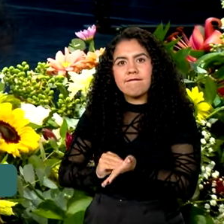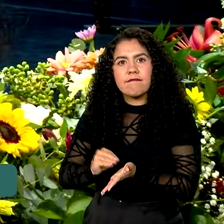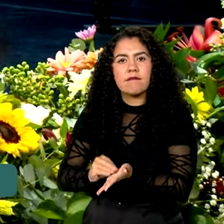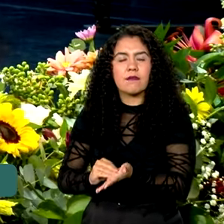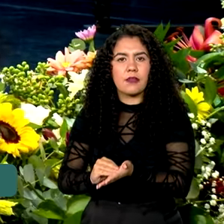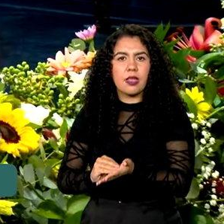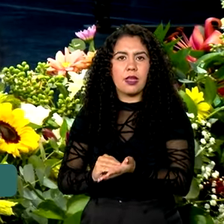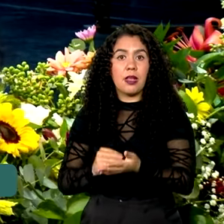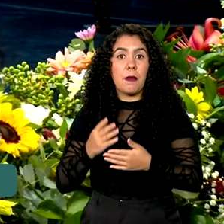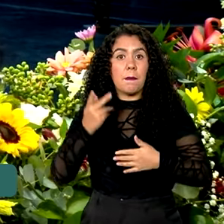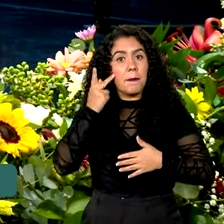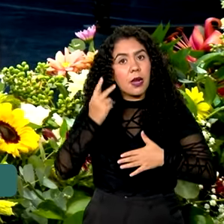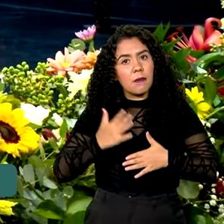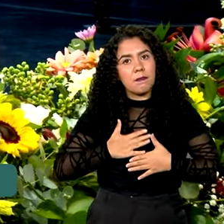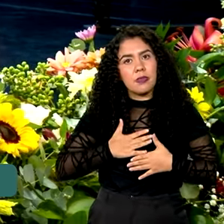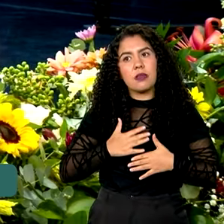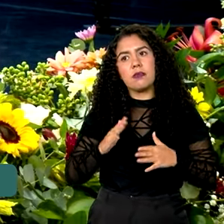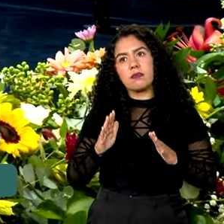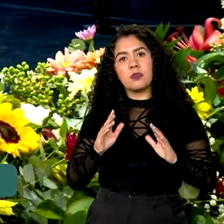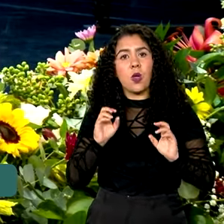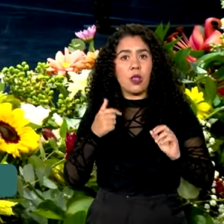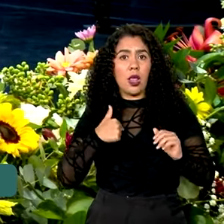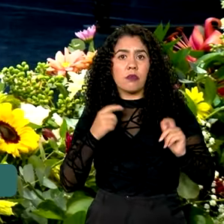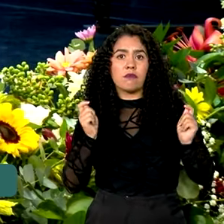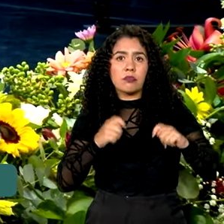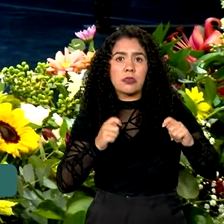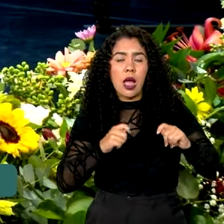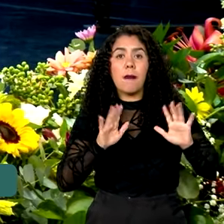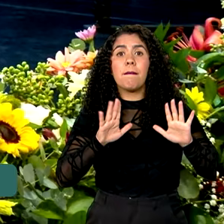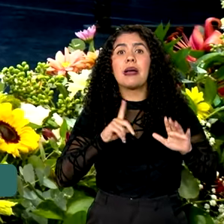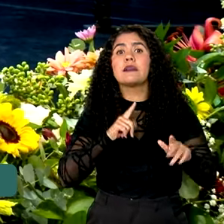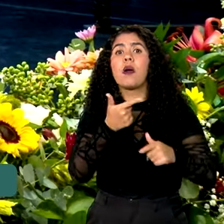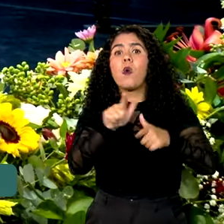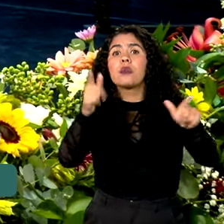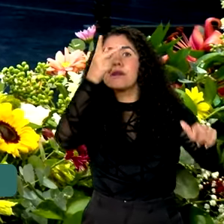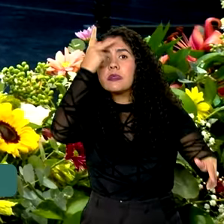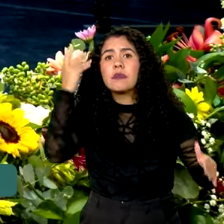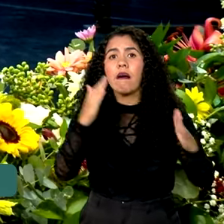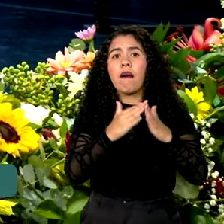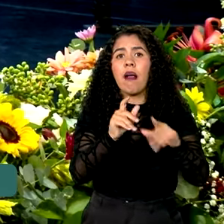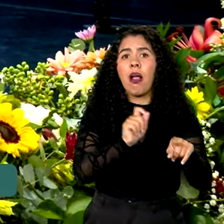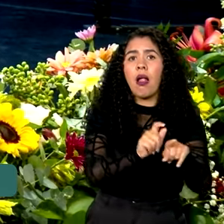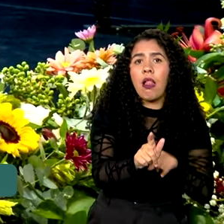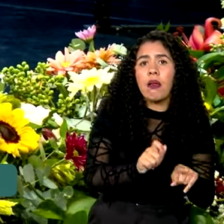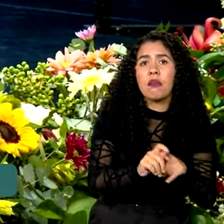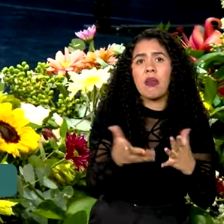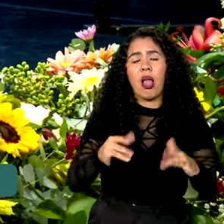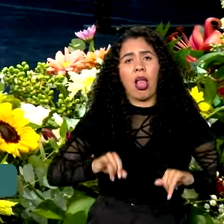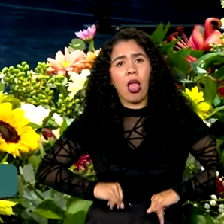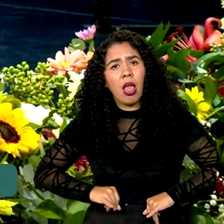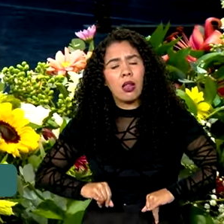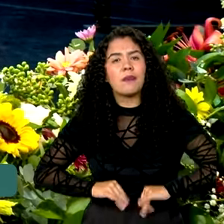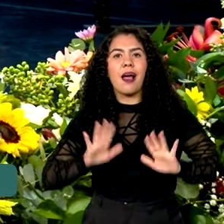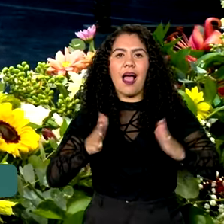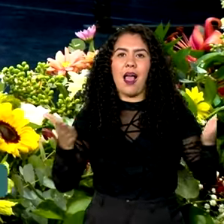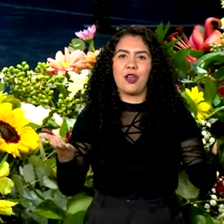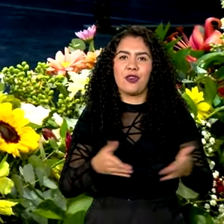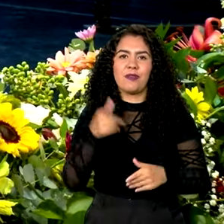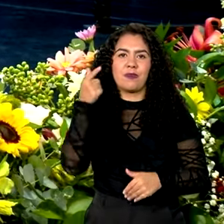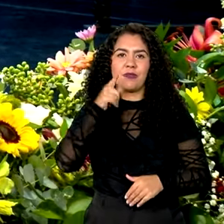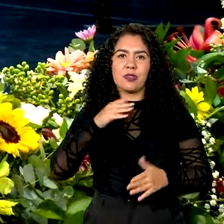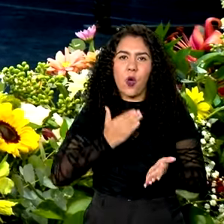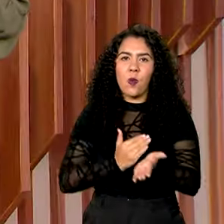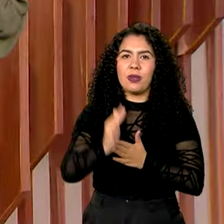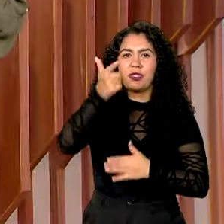talvez nem tanto, porque eu tenho como morar, mas muitas pessoas vivem de aluguel, vivem nessa luta, e agora pelo menos vão poder reiniciar alguma